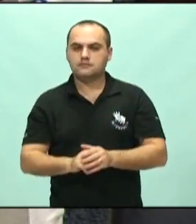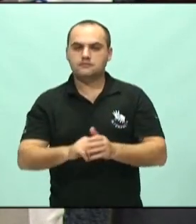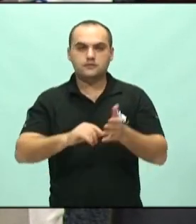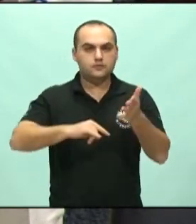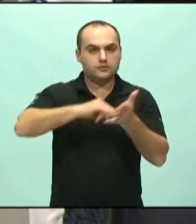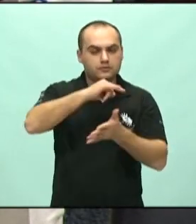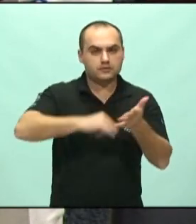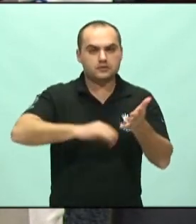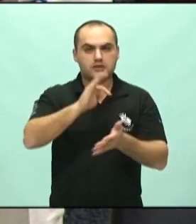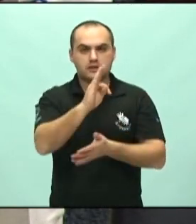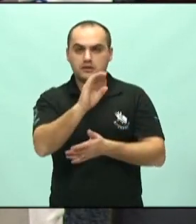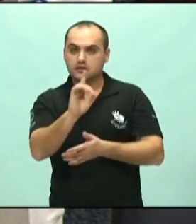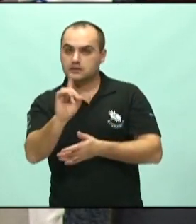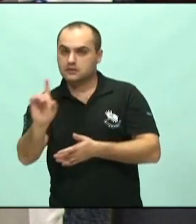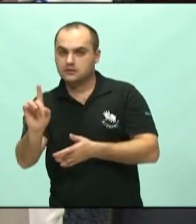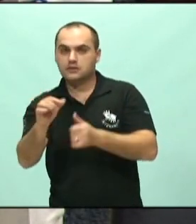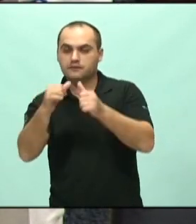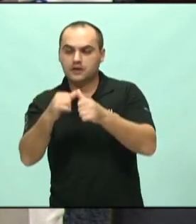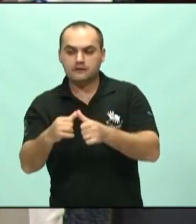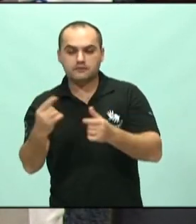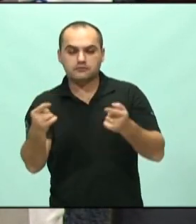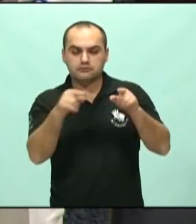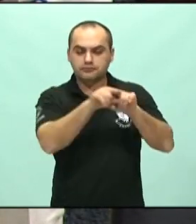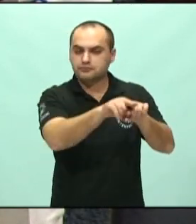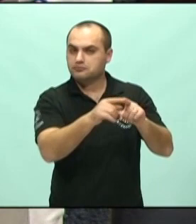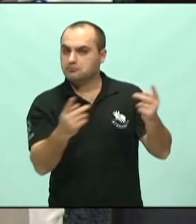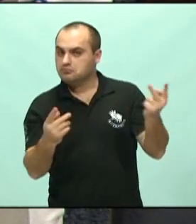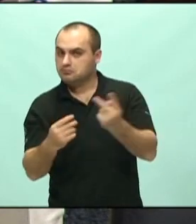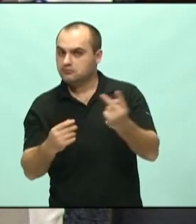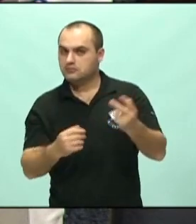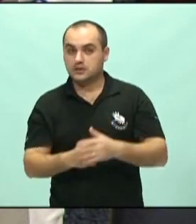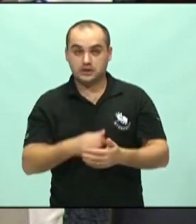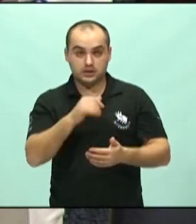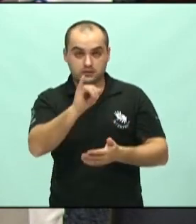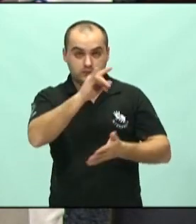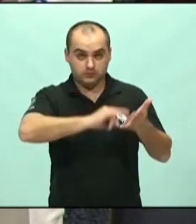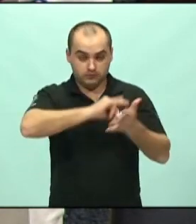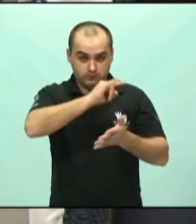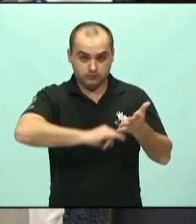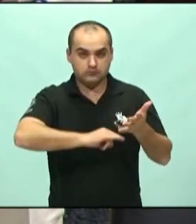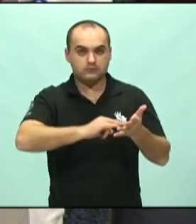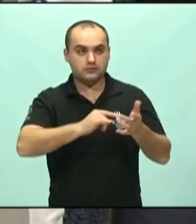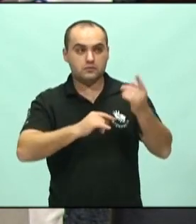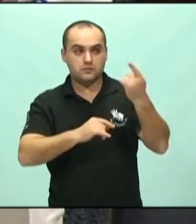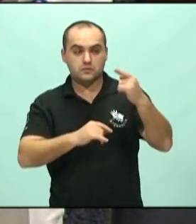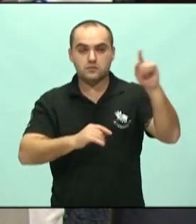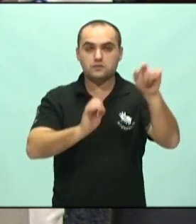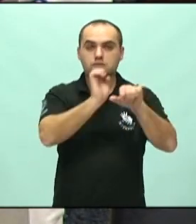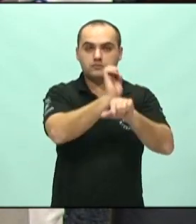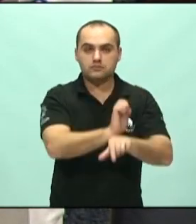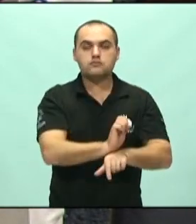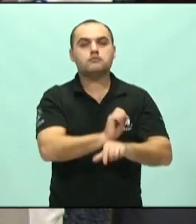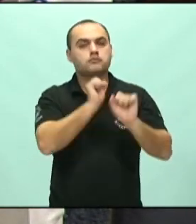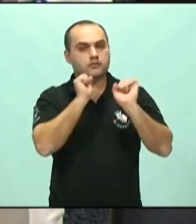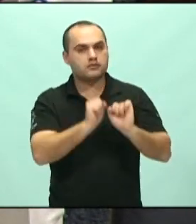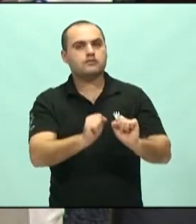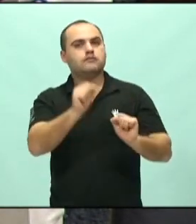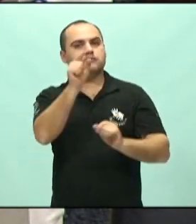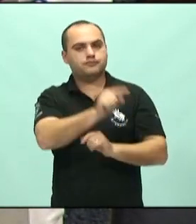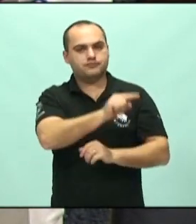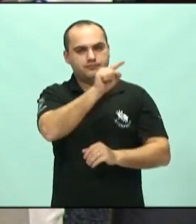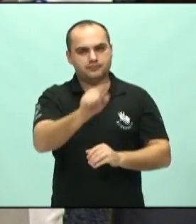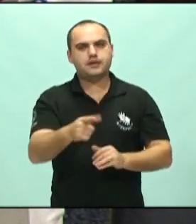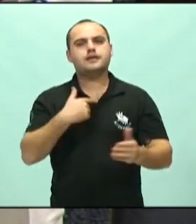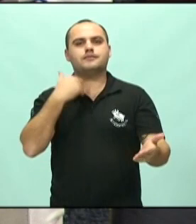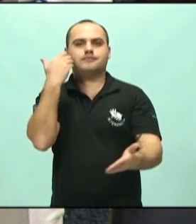documento TTD, que ficava entre as partes. E, se esse documento viesse a público, os Estados, os outros Estados, poderiam glosar e nós poderíamos perder